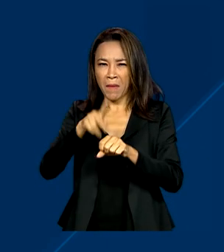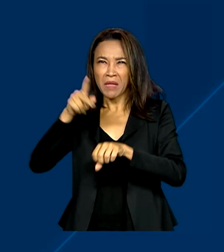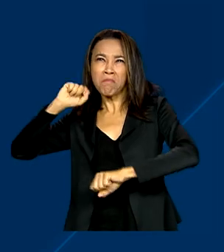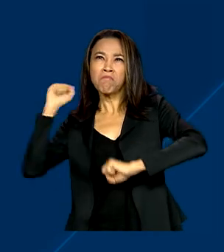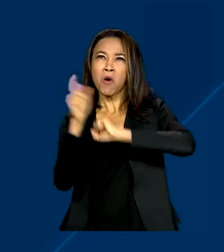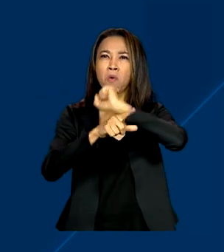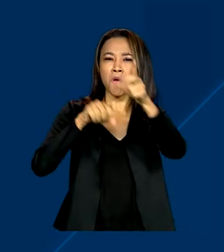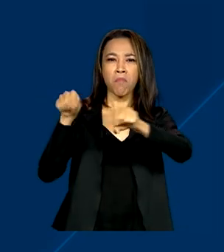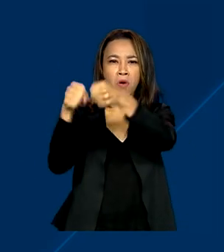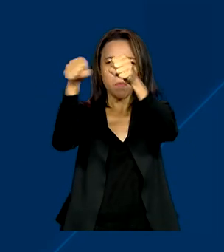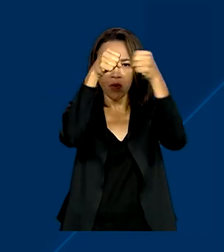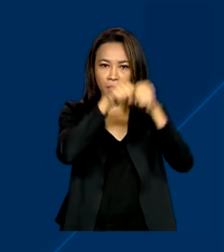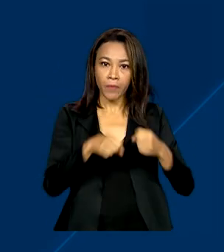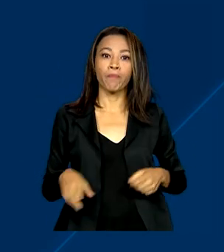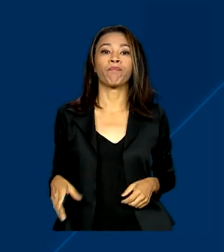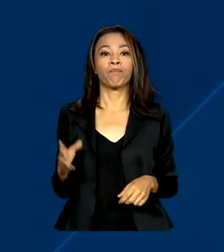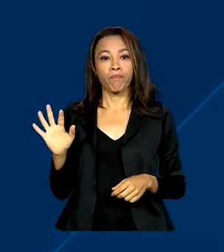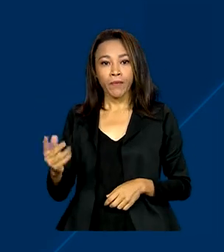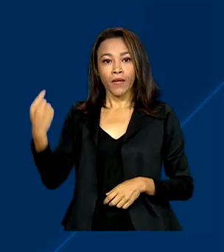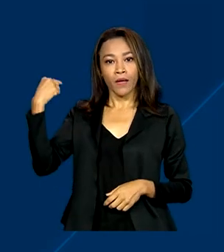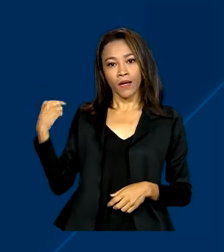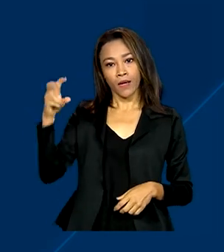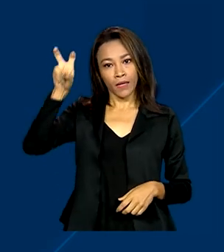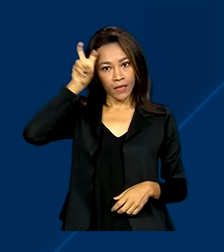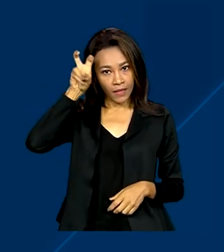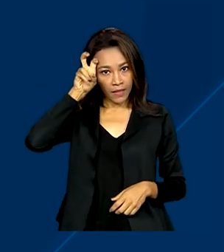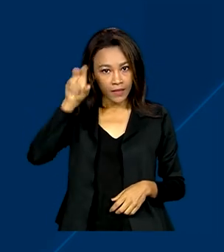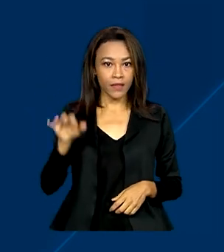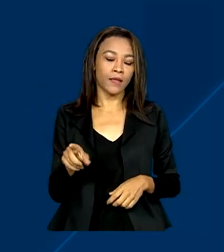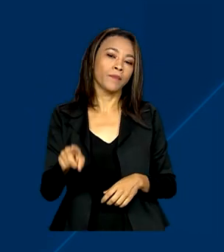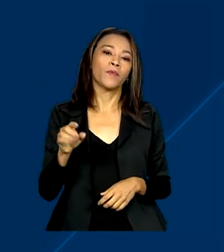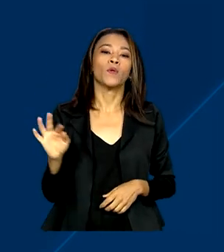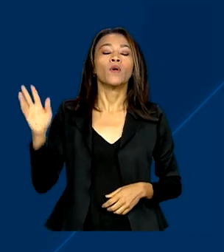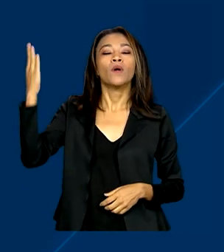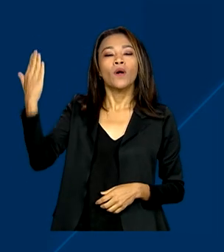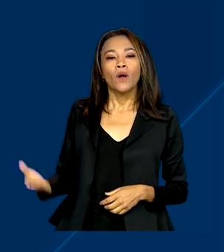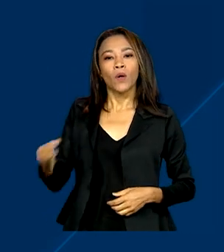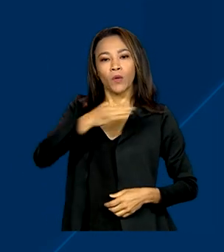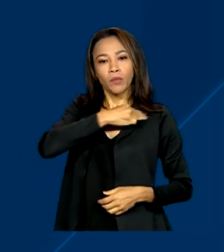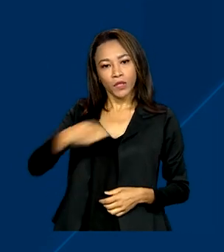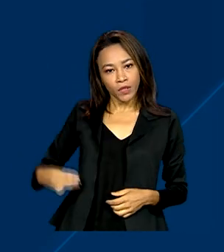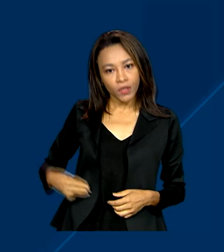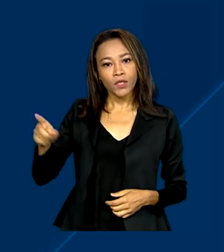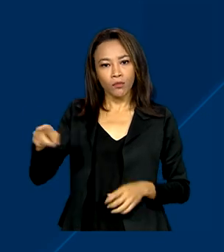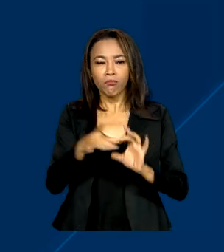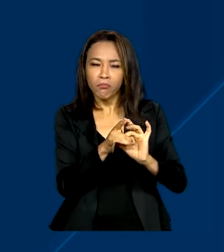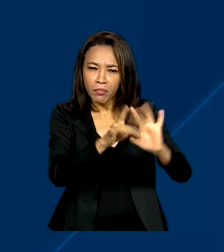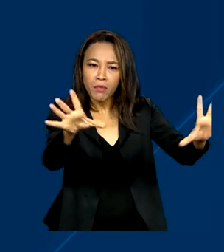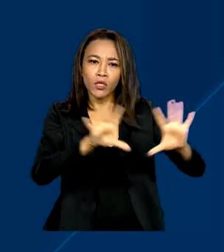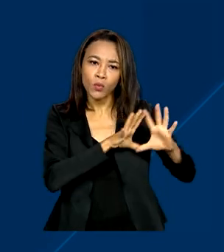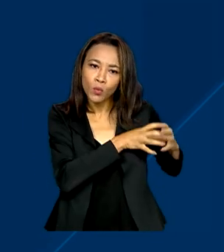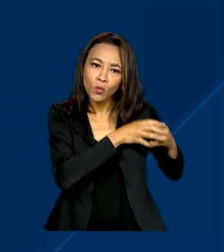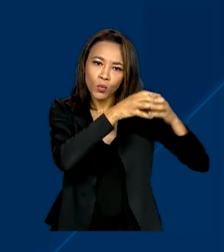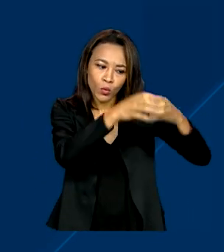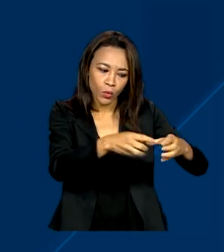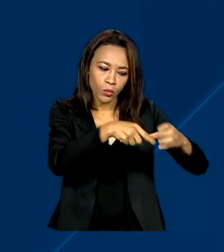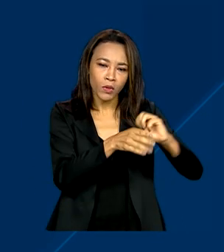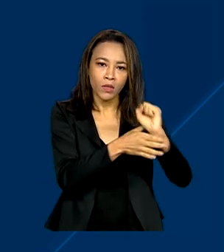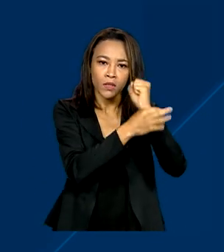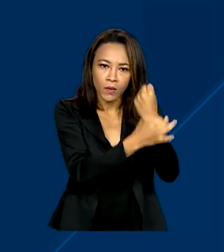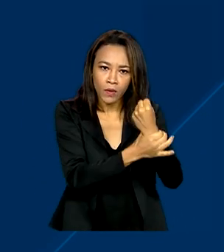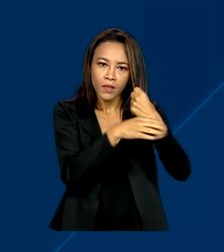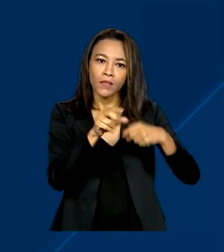15, o ministro Flávio Dino autorizou a atuação da Força de Cooperação Penitenciária, que atua na guarda,